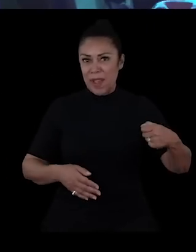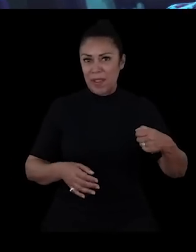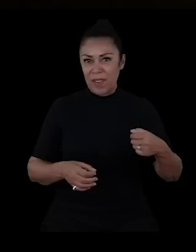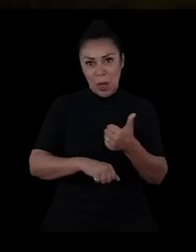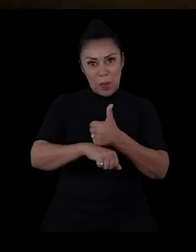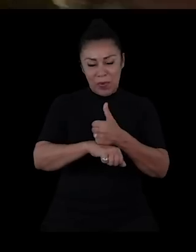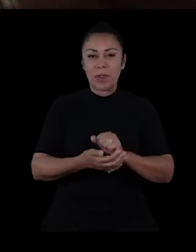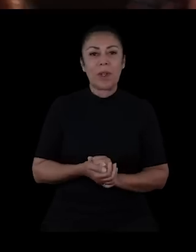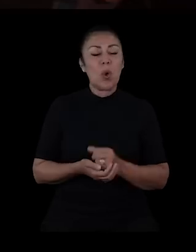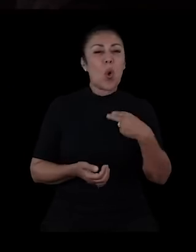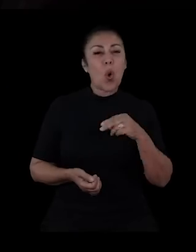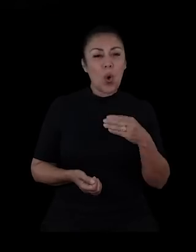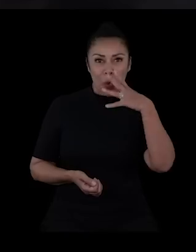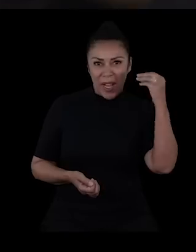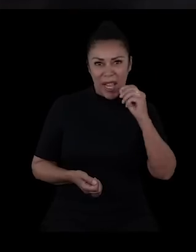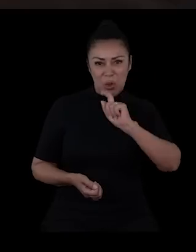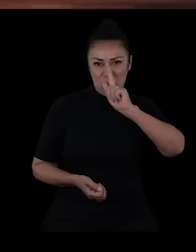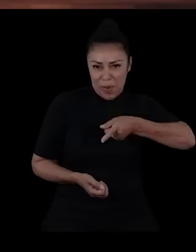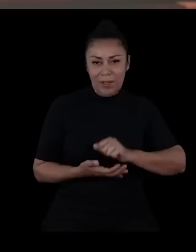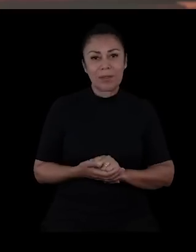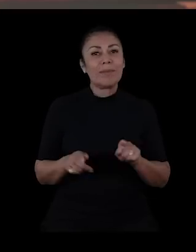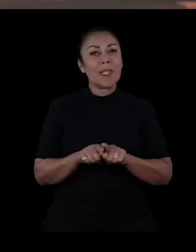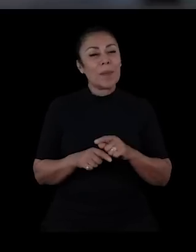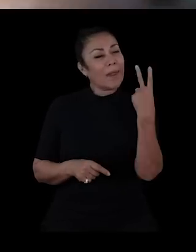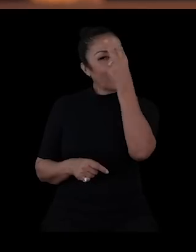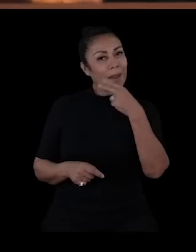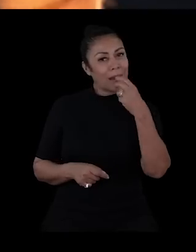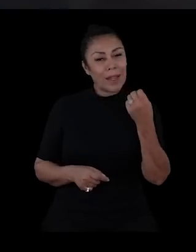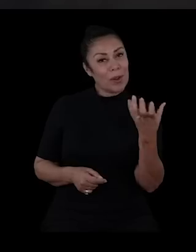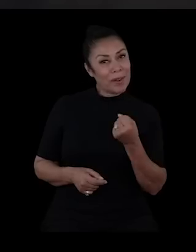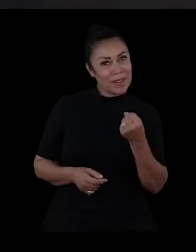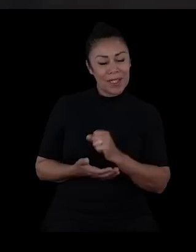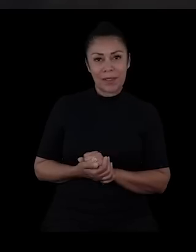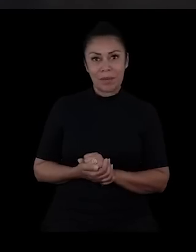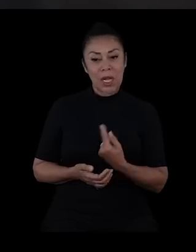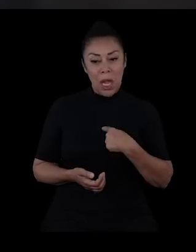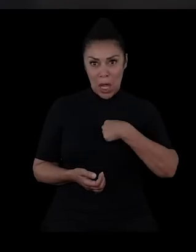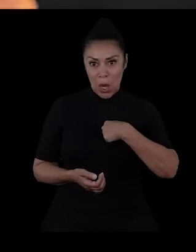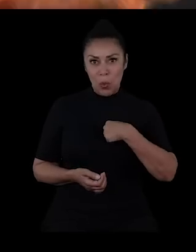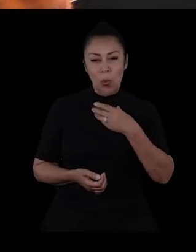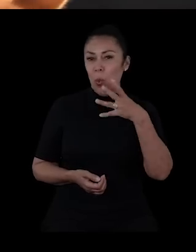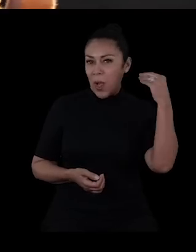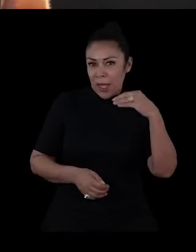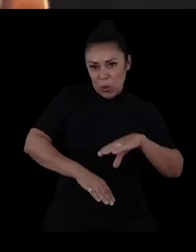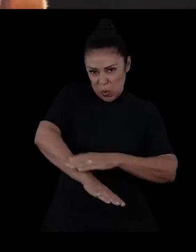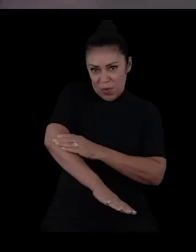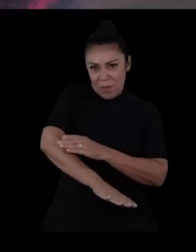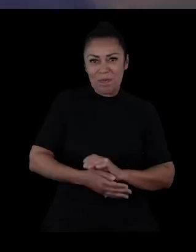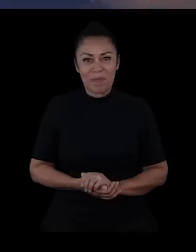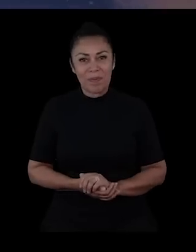Espada chimbalhachim. El macho gato. El encantador de leite. O gato de botas toma um copo de leite. Eu sou o gato de